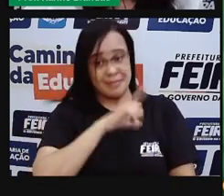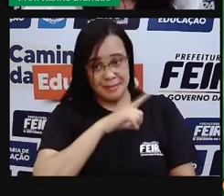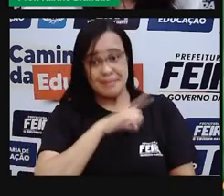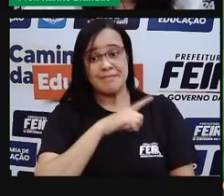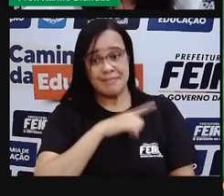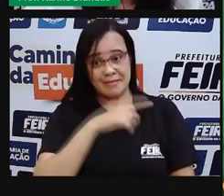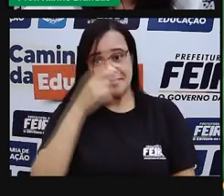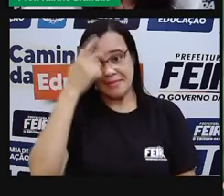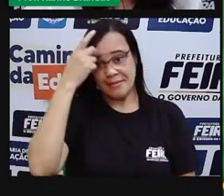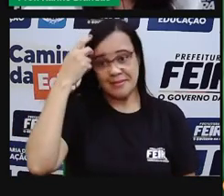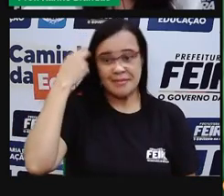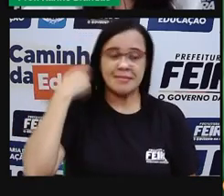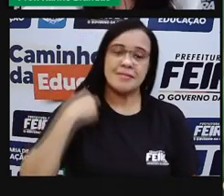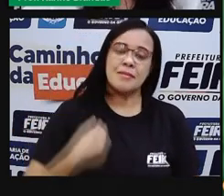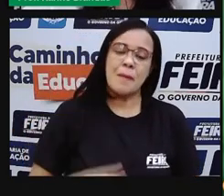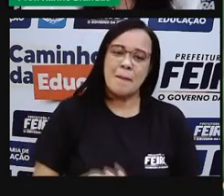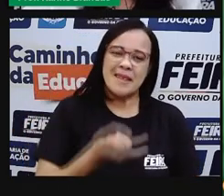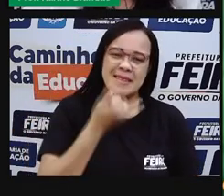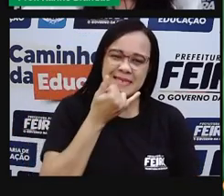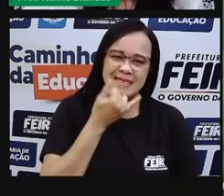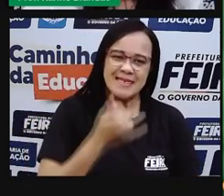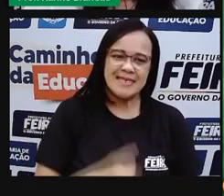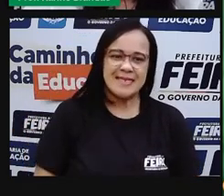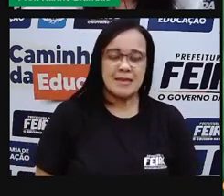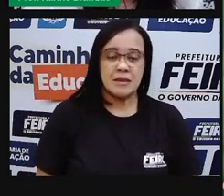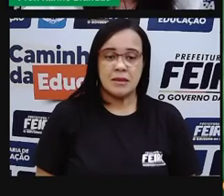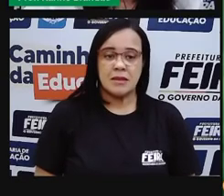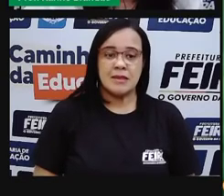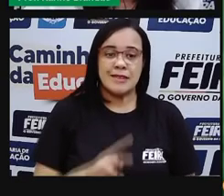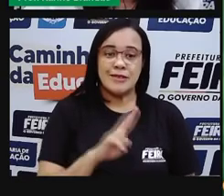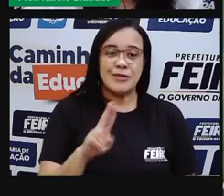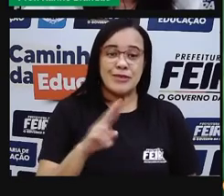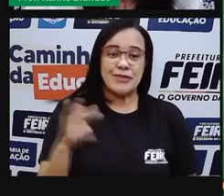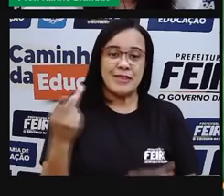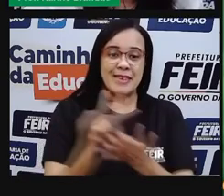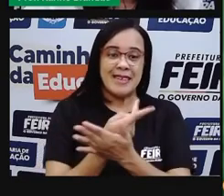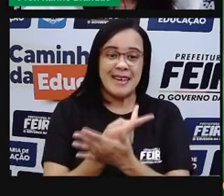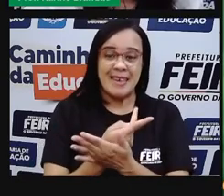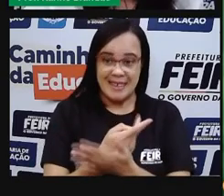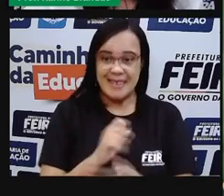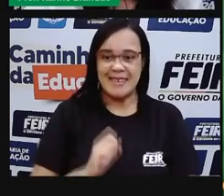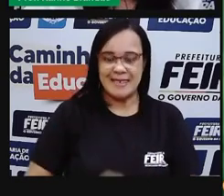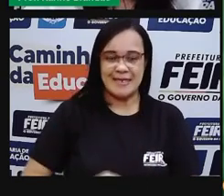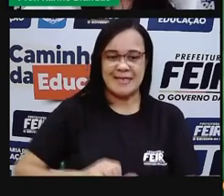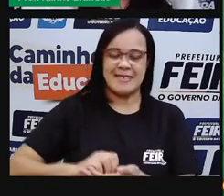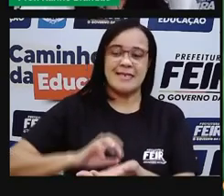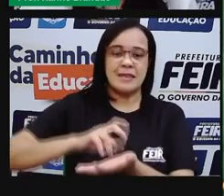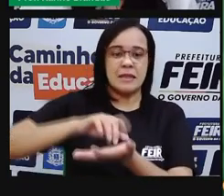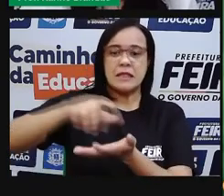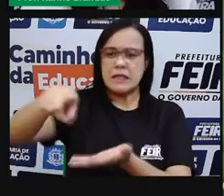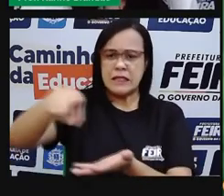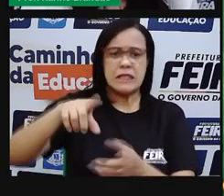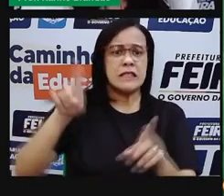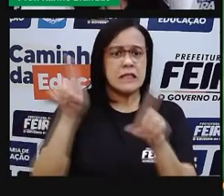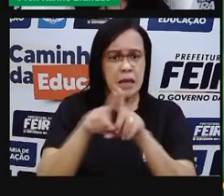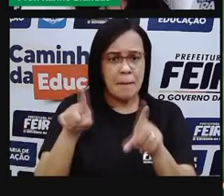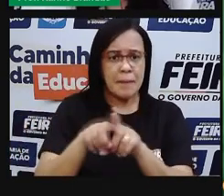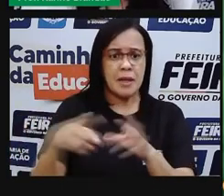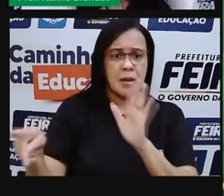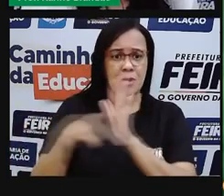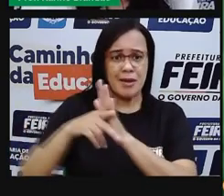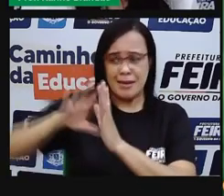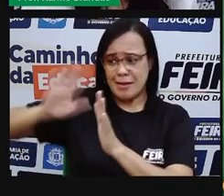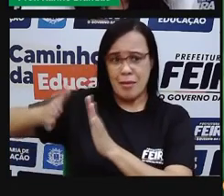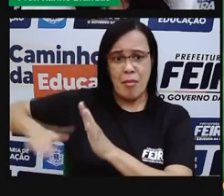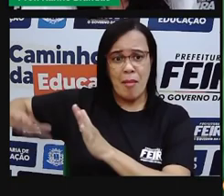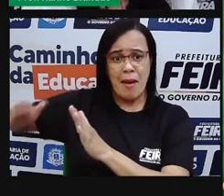Uma lula não, desculpe. Um camarão aqui, 79% é formado de